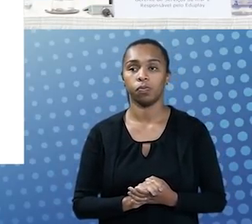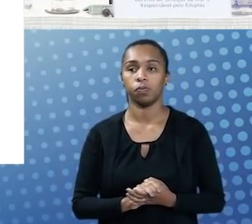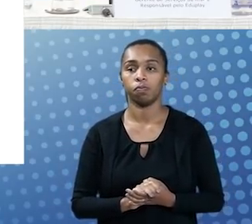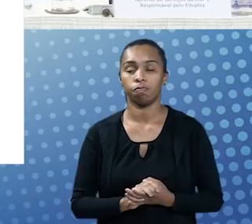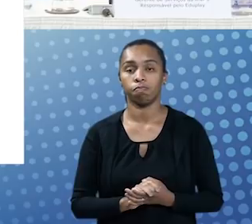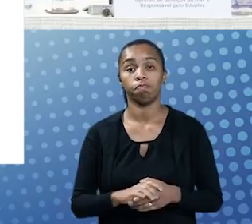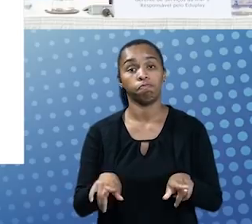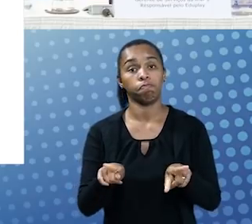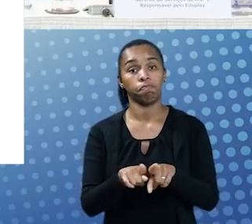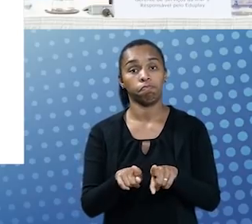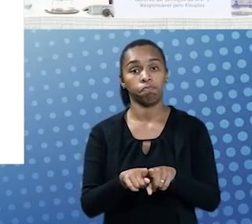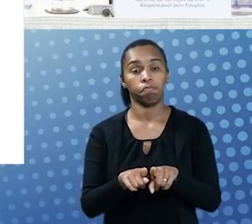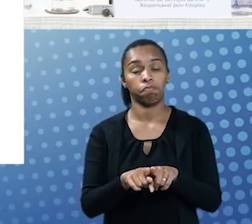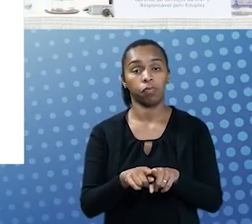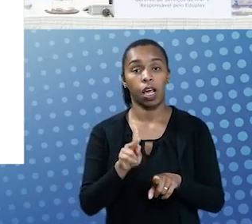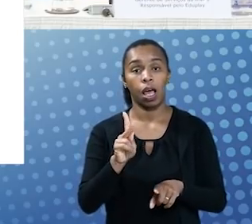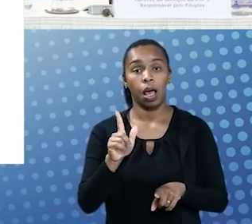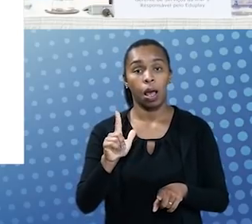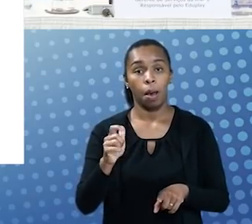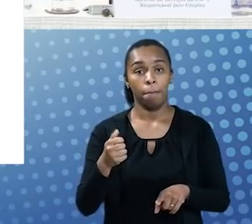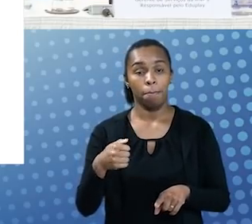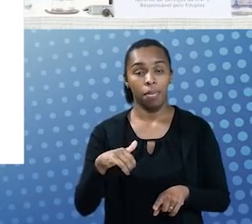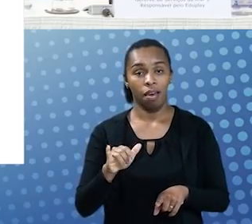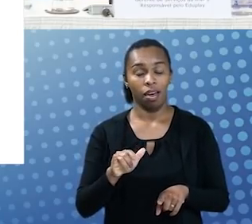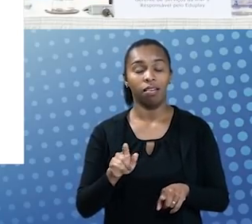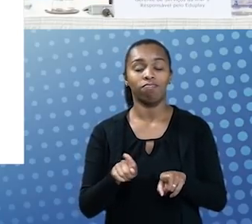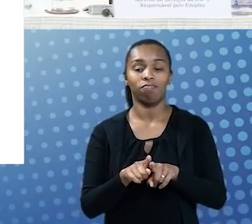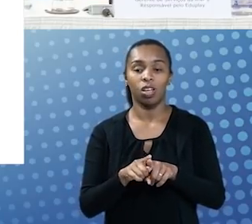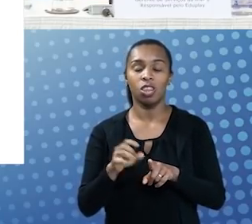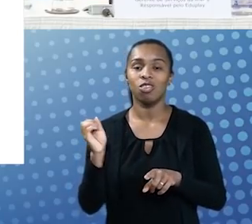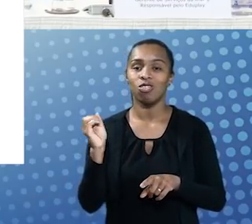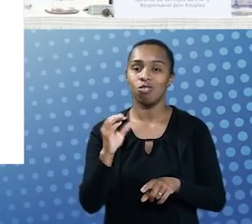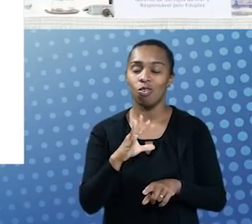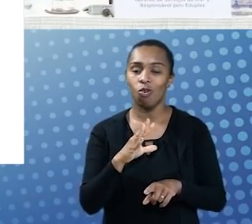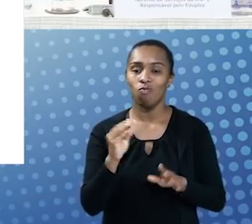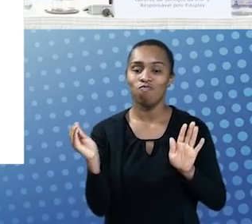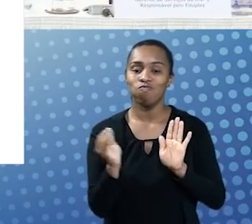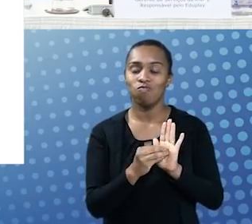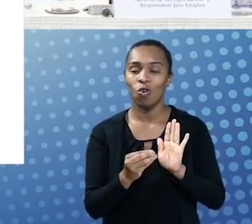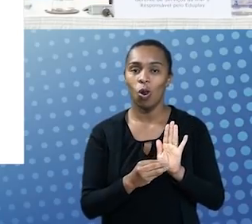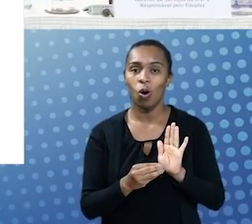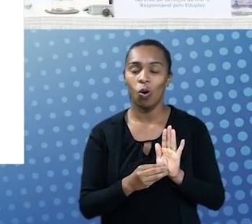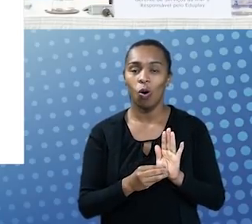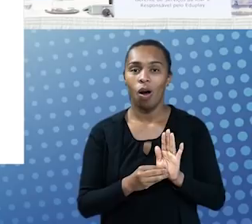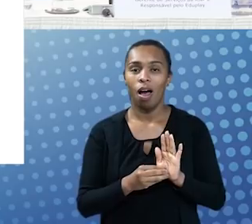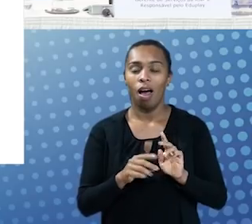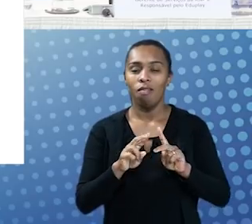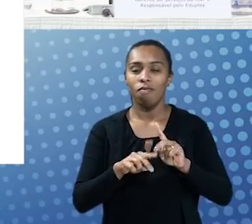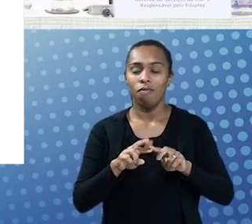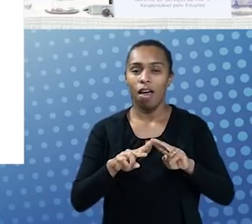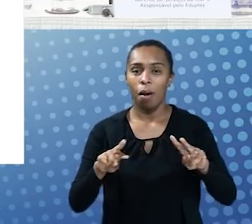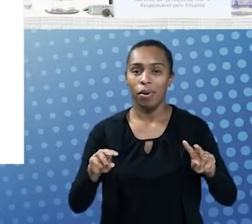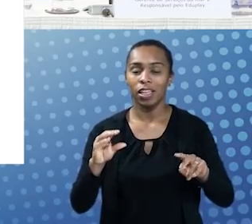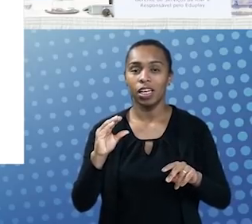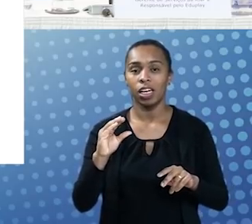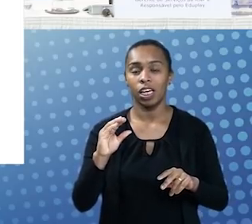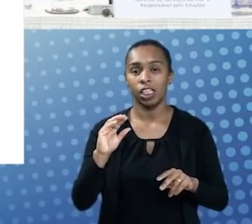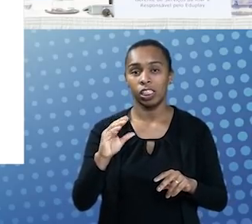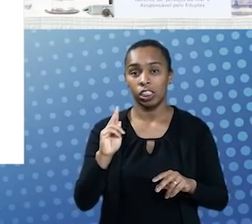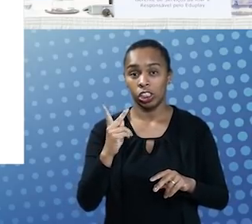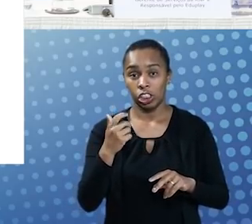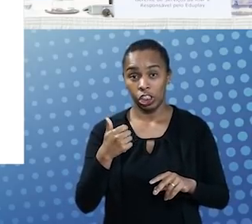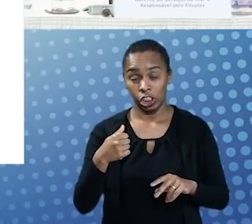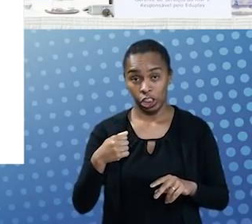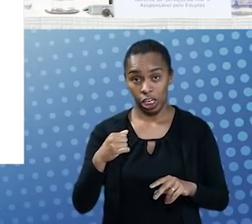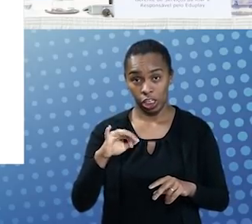Além do player, nós modernizamos também, nós colocamos uma ferramenta de chat, para que isso? Exatamente para as